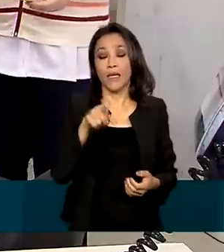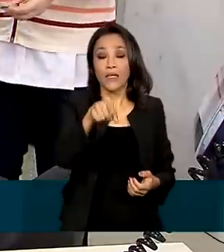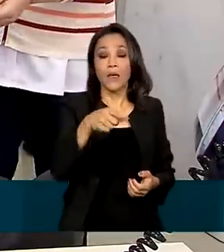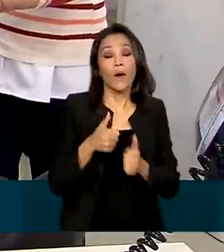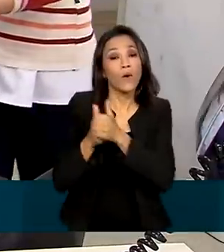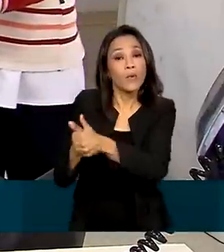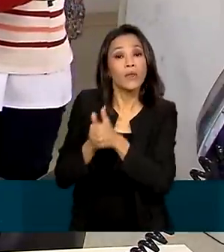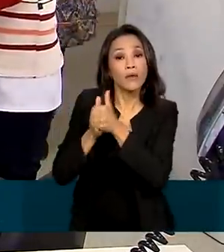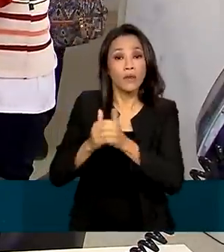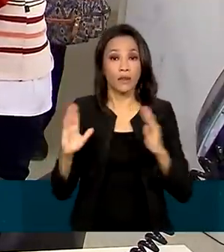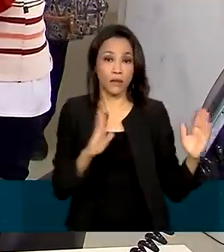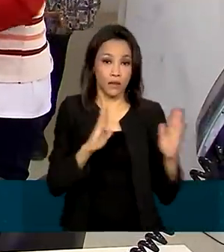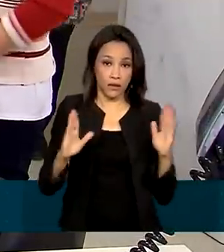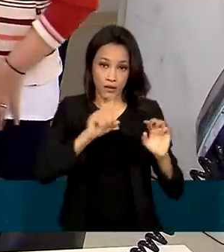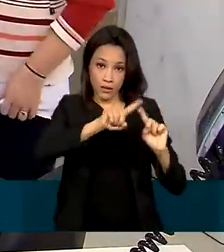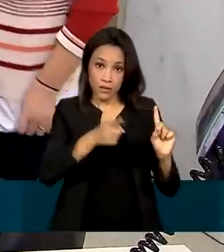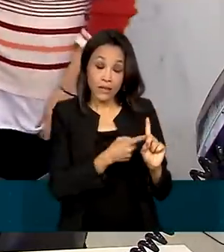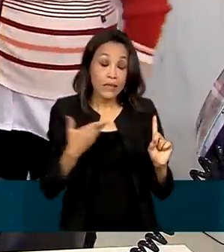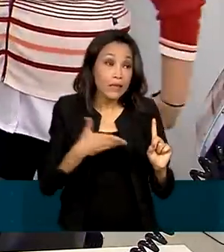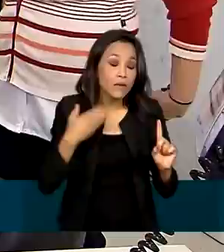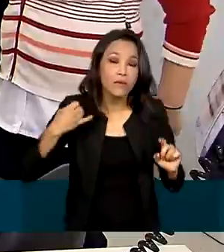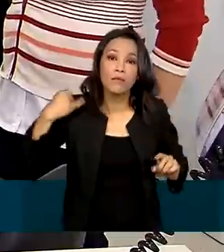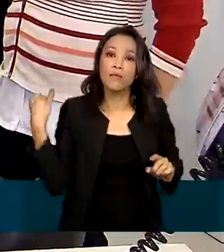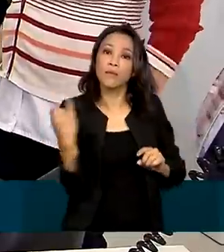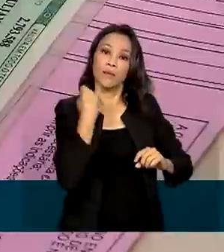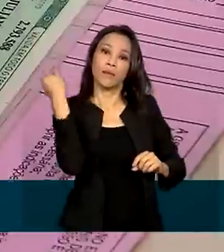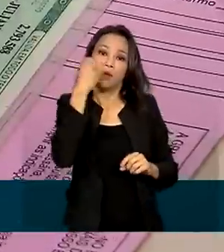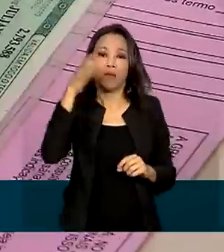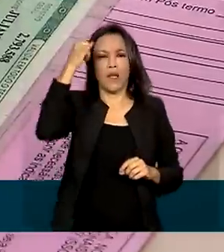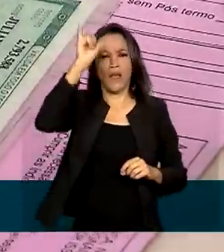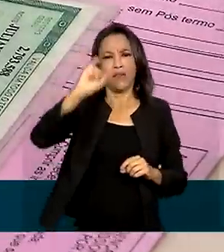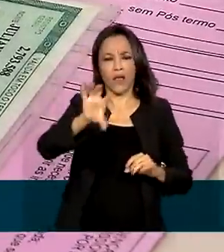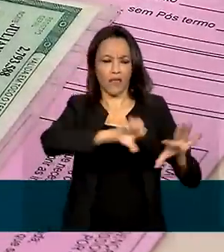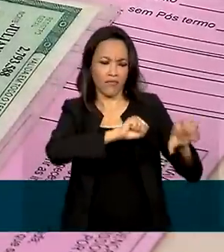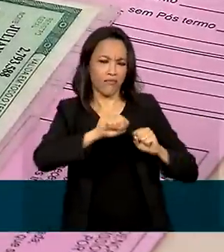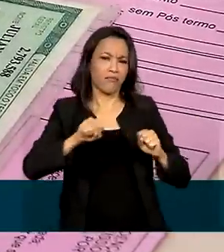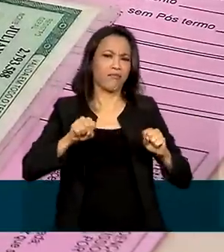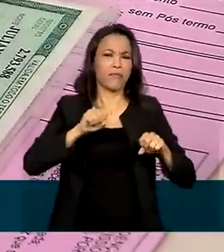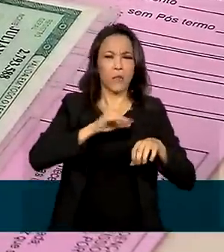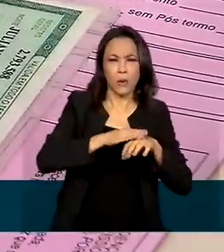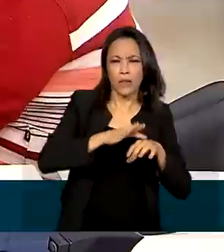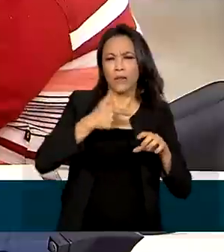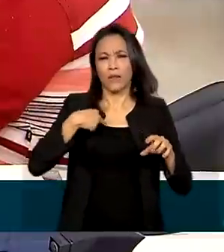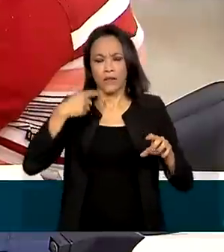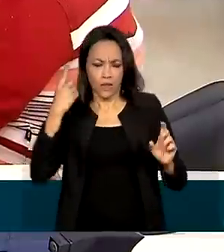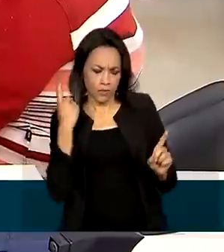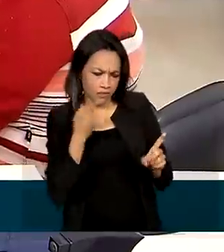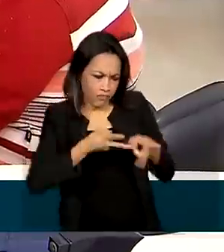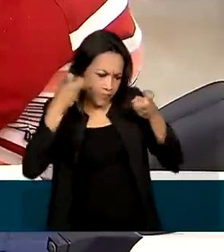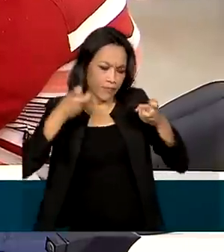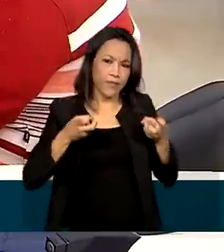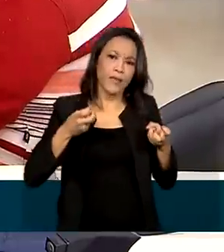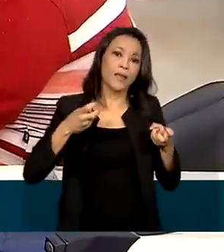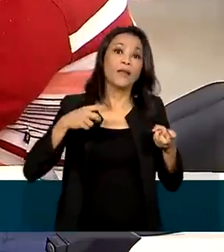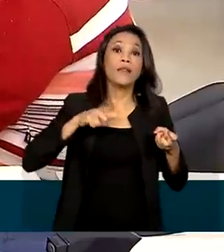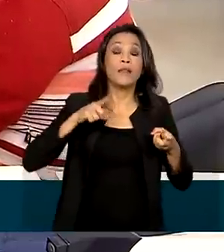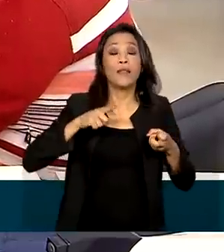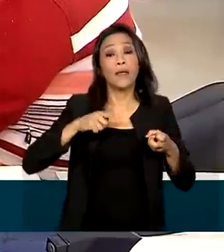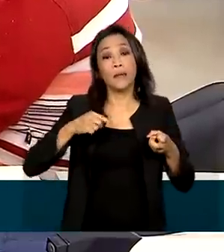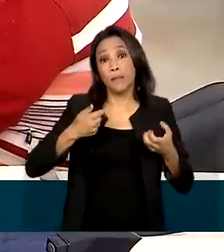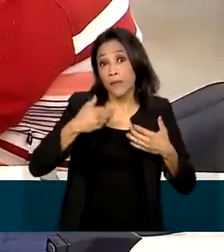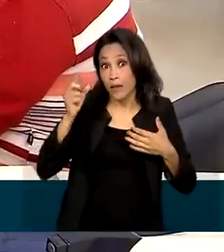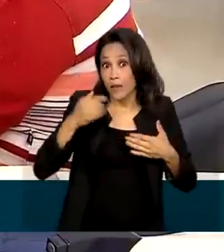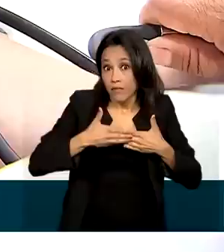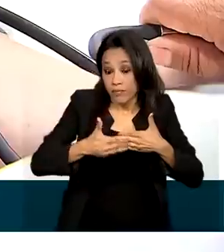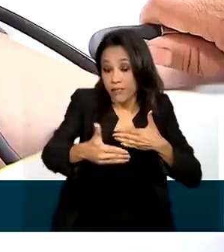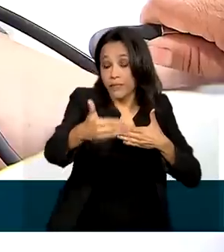durante a gravidez é fundamental para prevenir e identificar enfermidades e evitar possíveis complicações